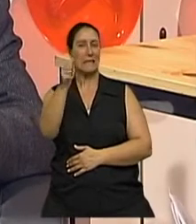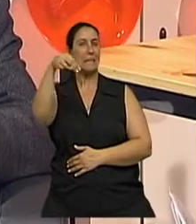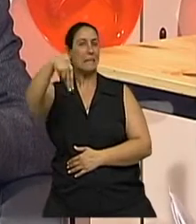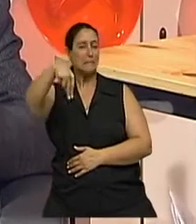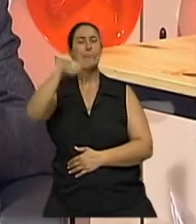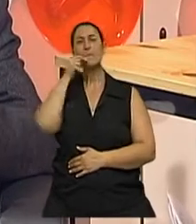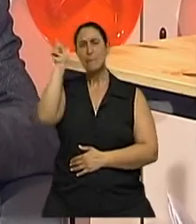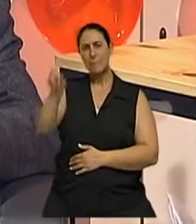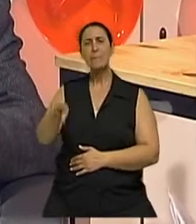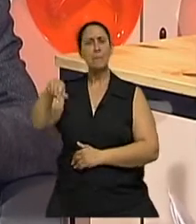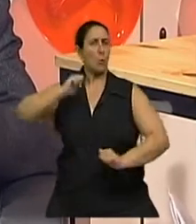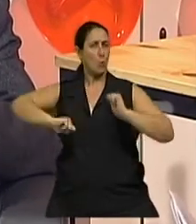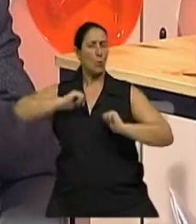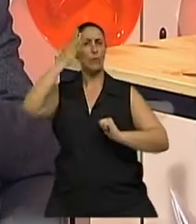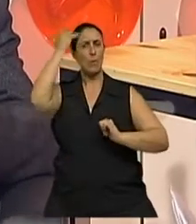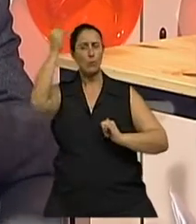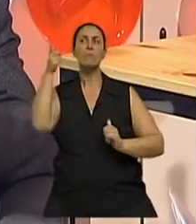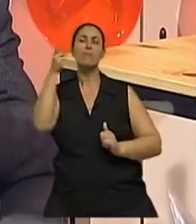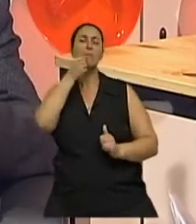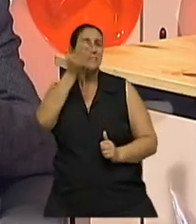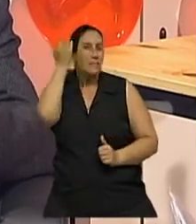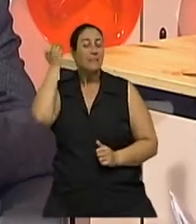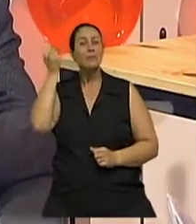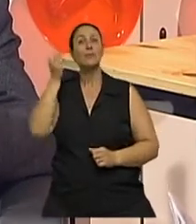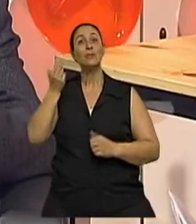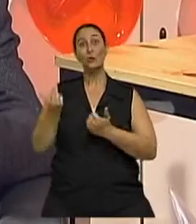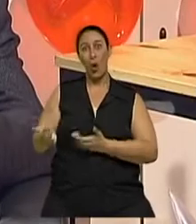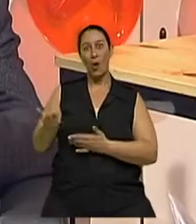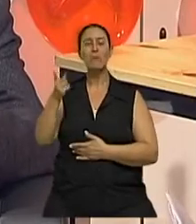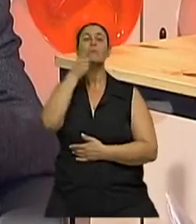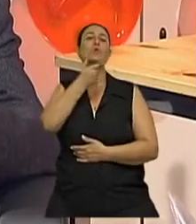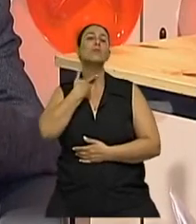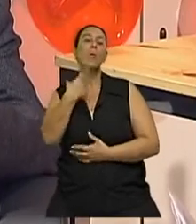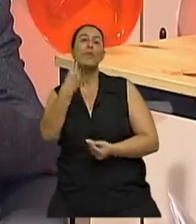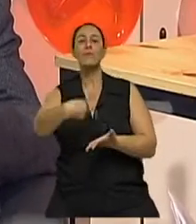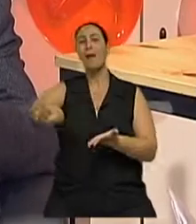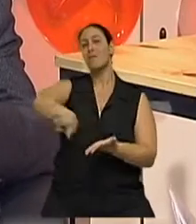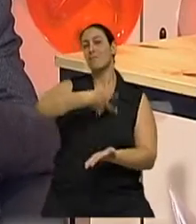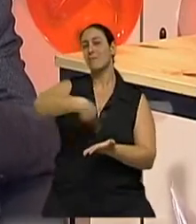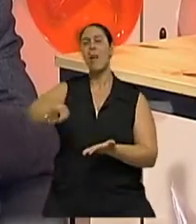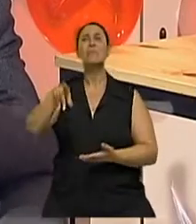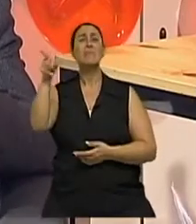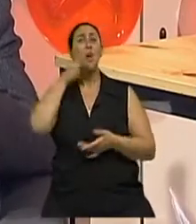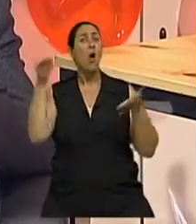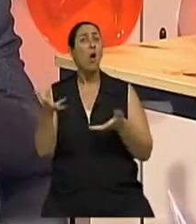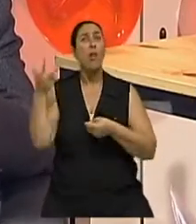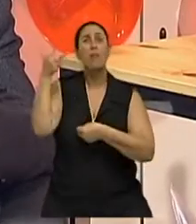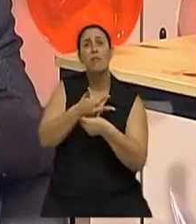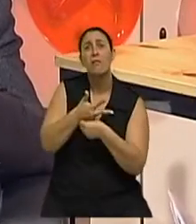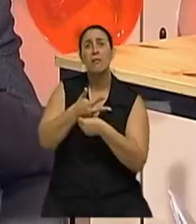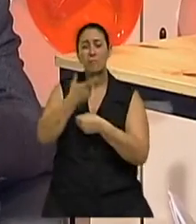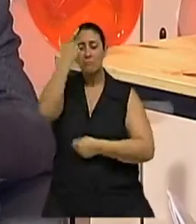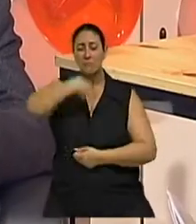ele dizia que quando jovem a coisa que ele mais gostava de fazer era de dançar, né? Então, ele não conseguia se imaginar como é que ele iria